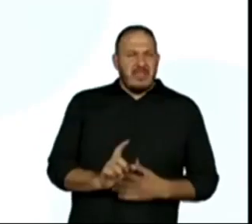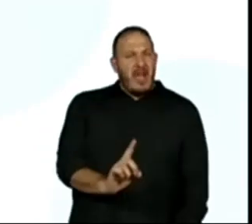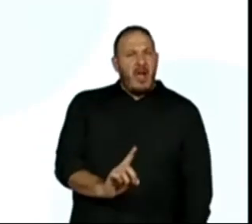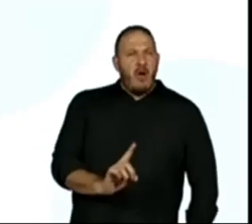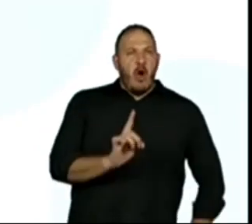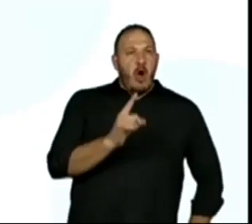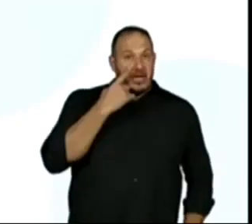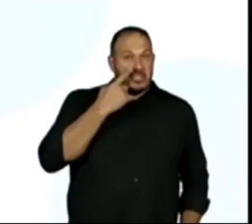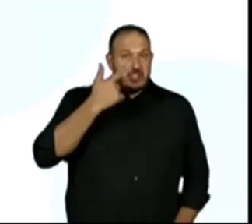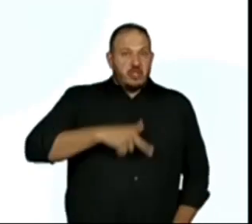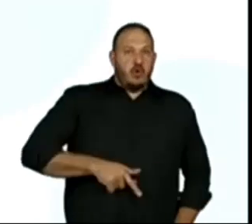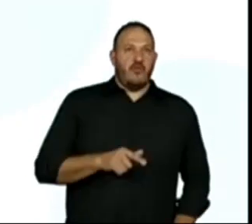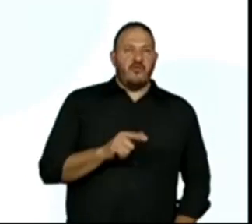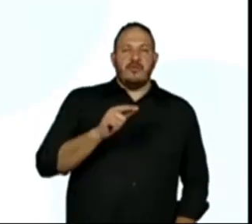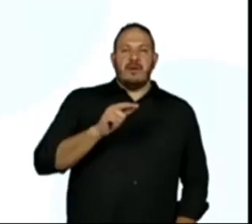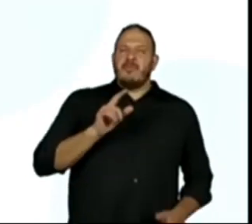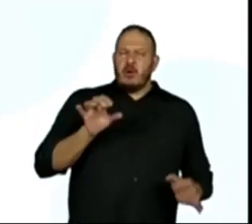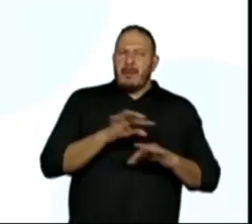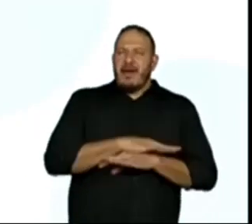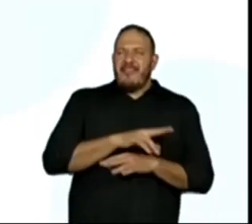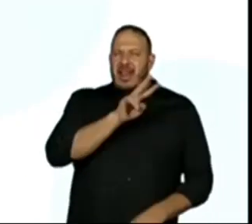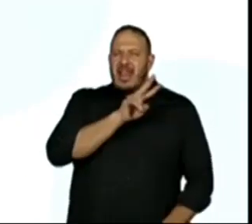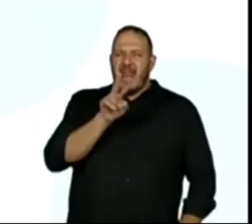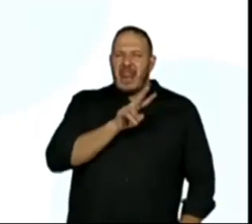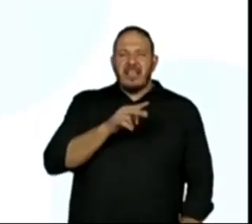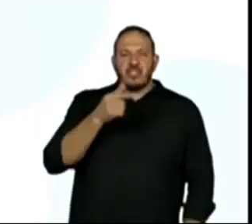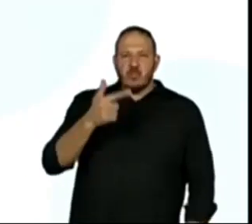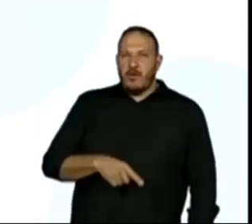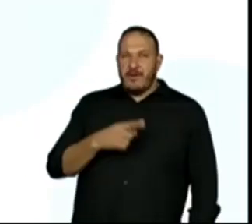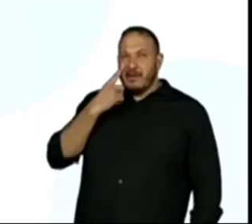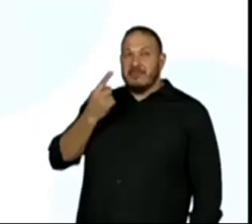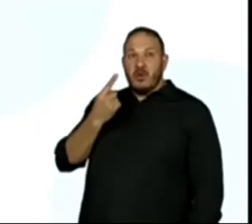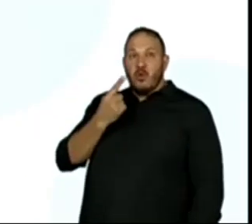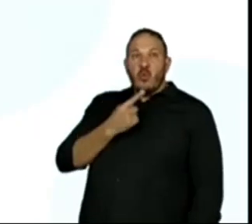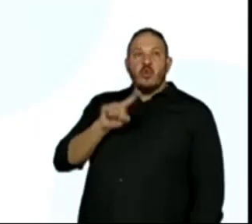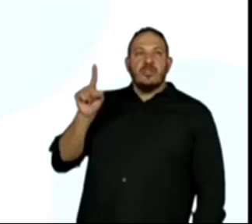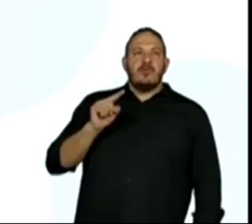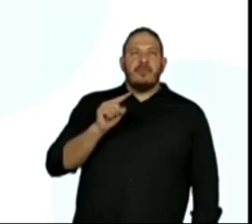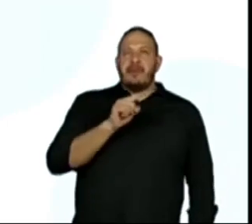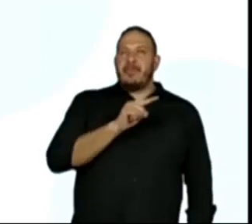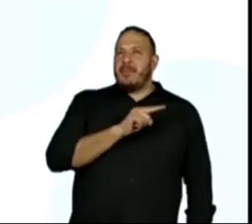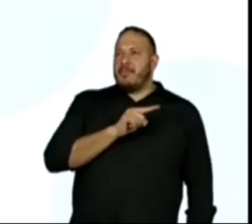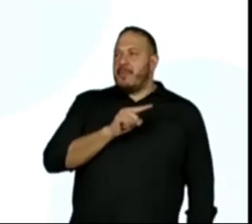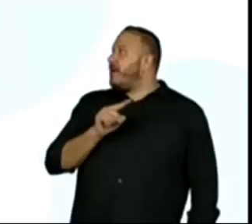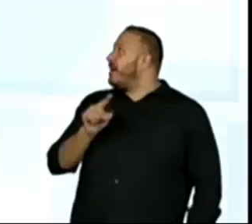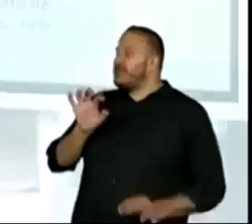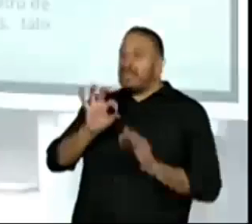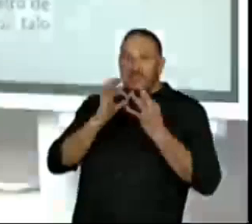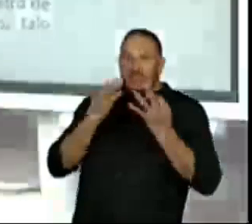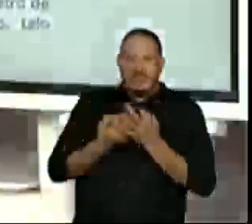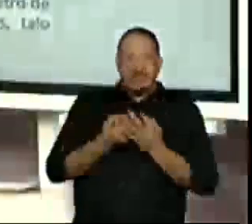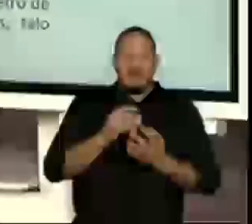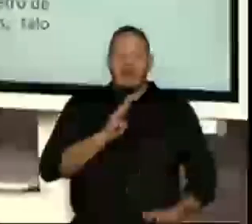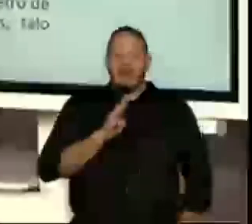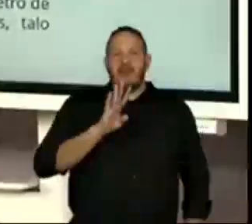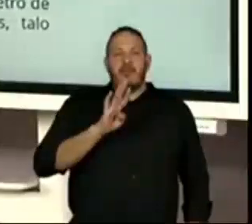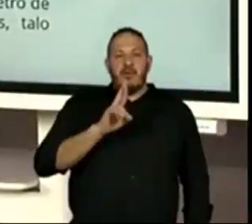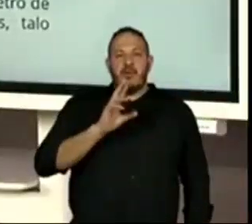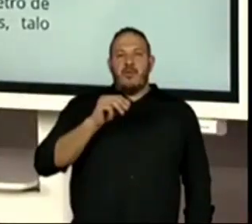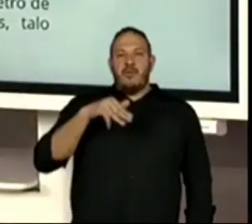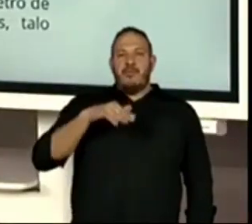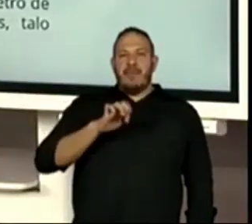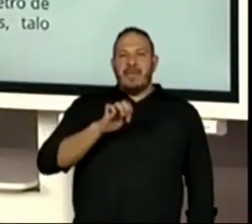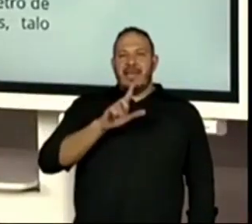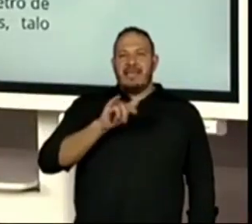Eu vou repetir a leitura assim que a gente terminar. E tem um último aqui, ó. É da família das bromeliáceas.